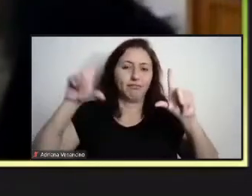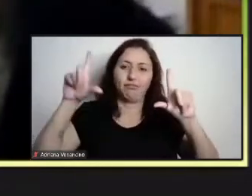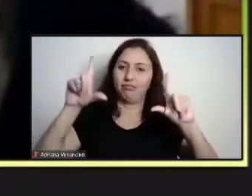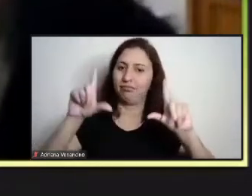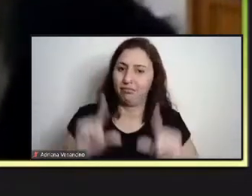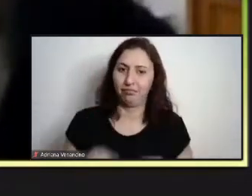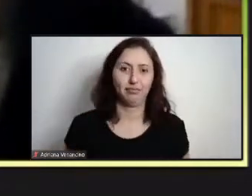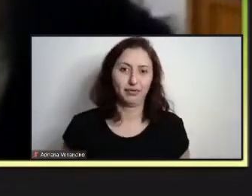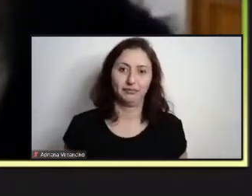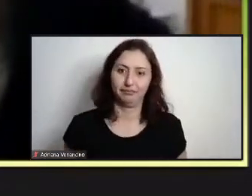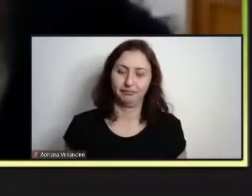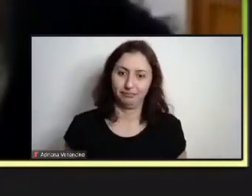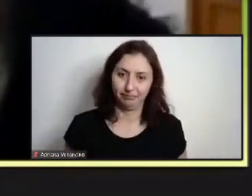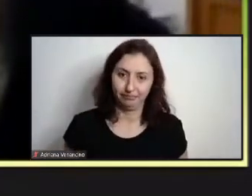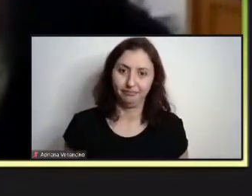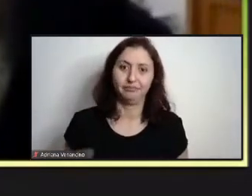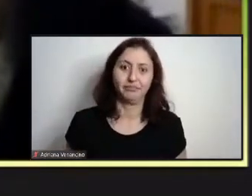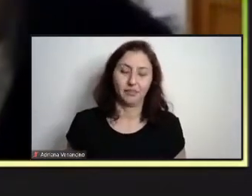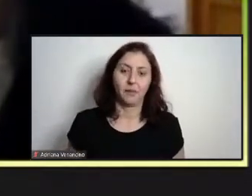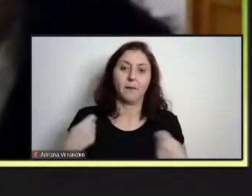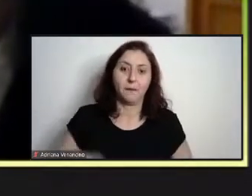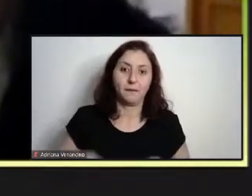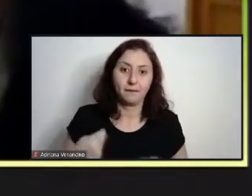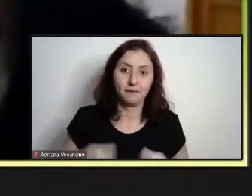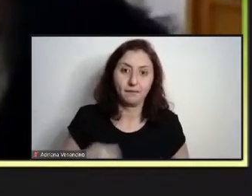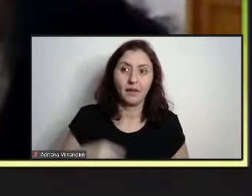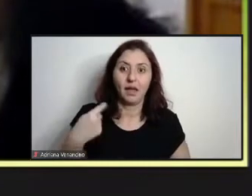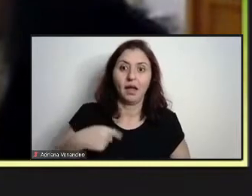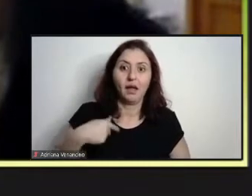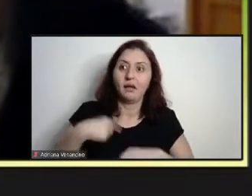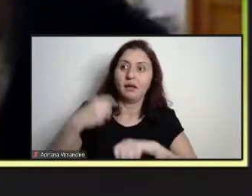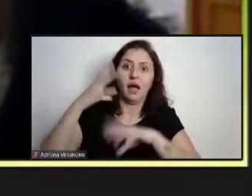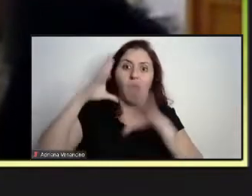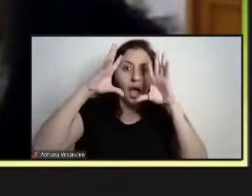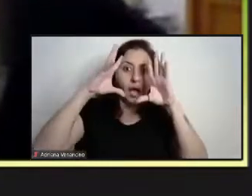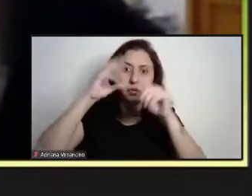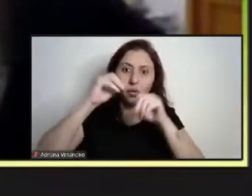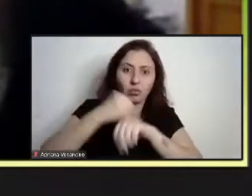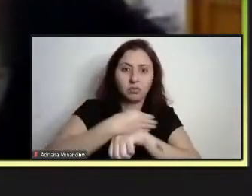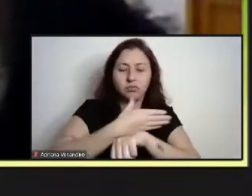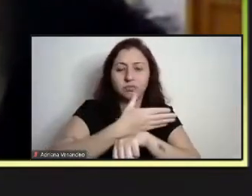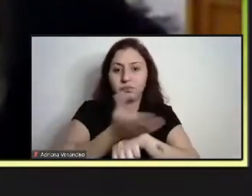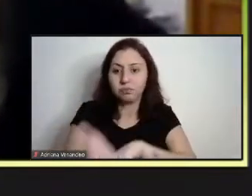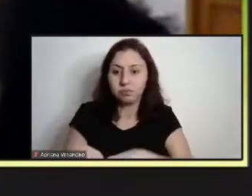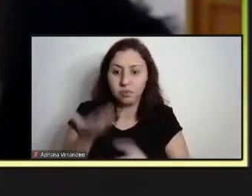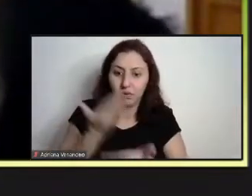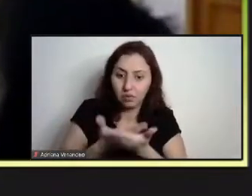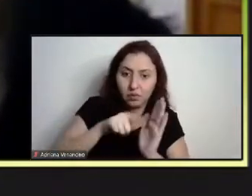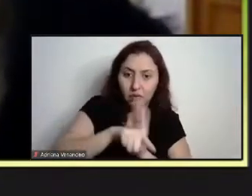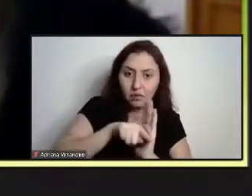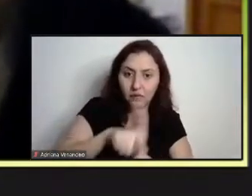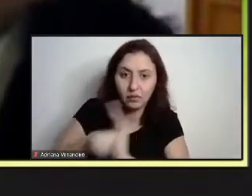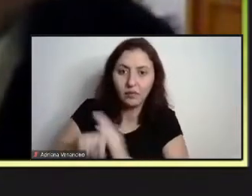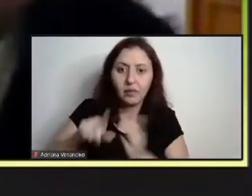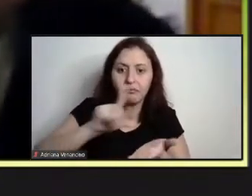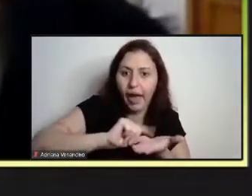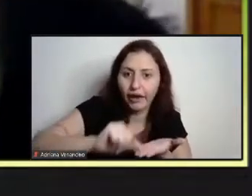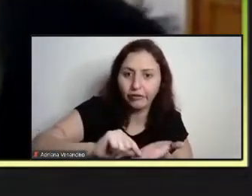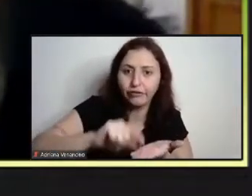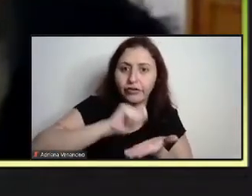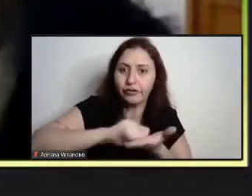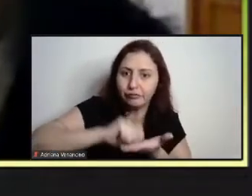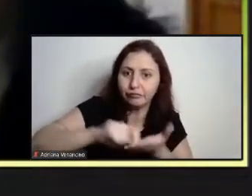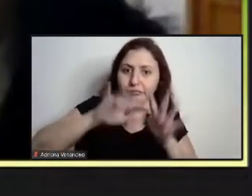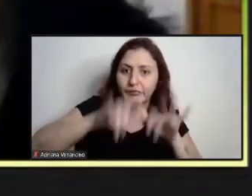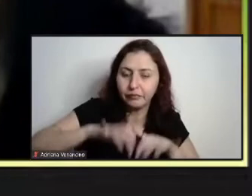eu tenho que passar a noite para poder conseguir produzir um texto, um artigo da conta do trabalho, enquanto que entre os homens parece